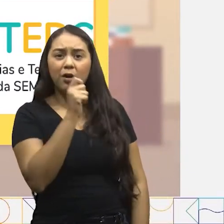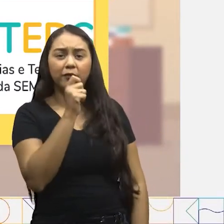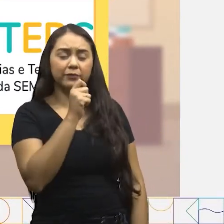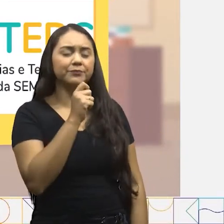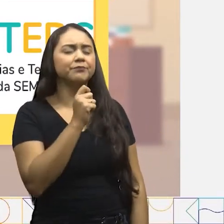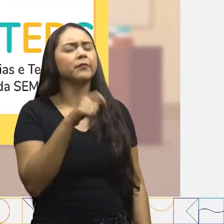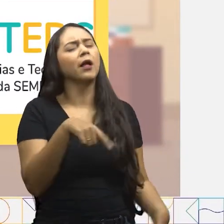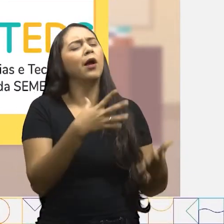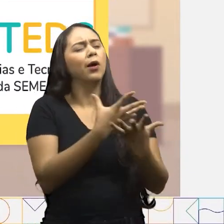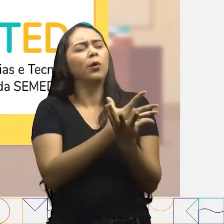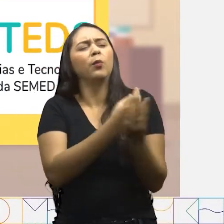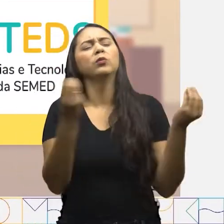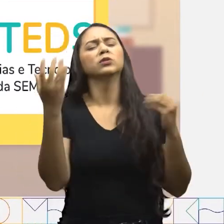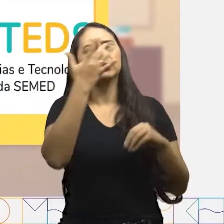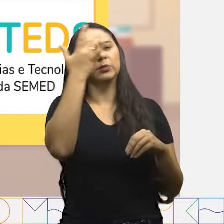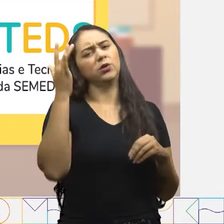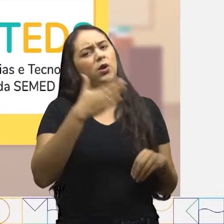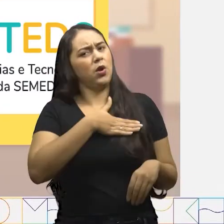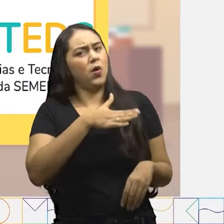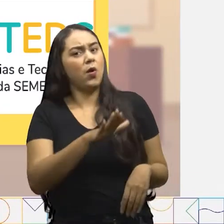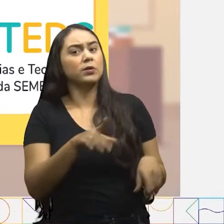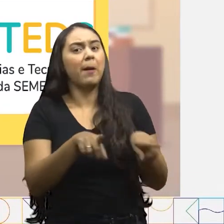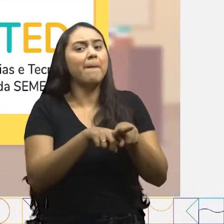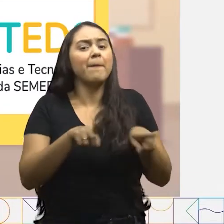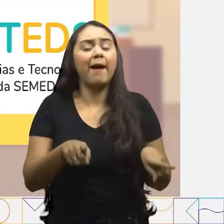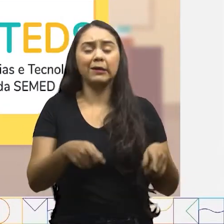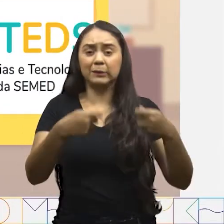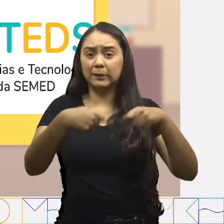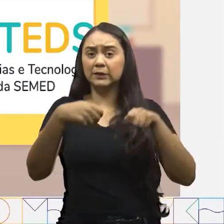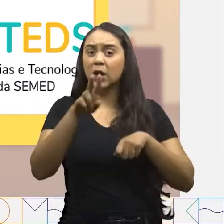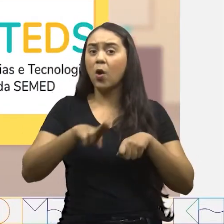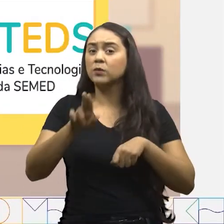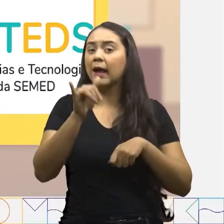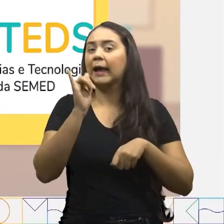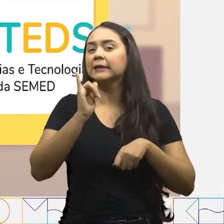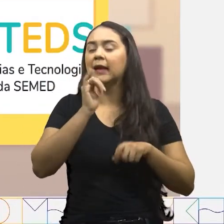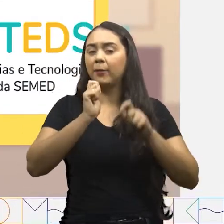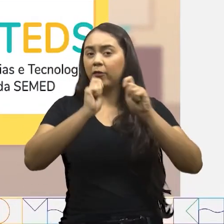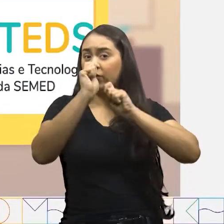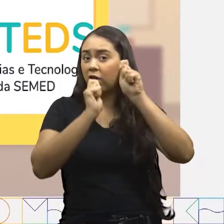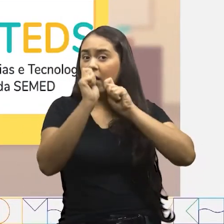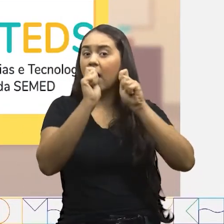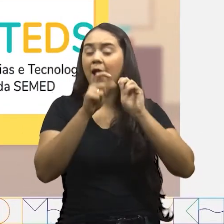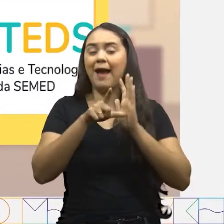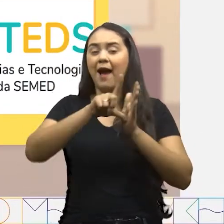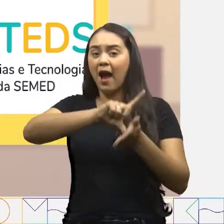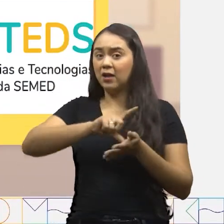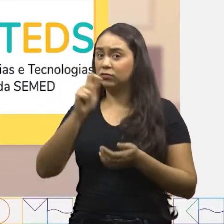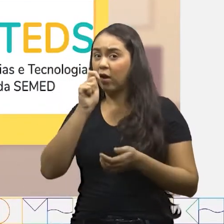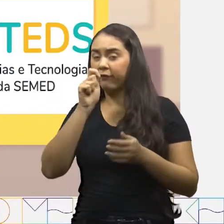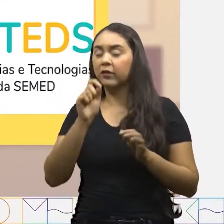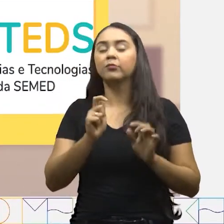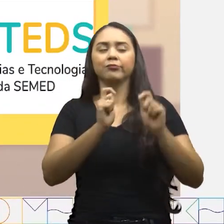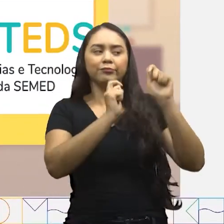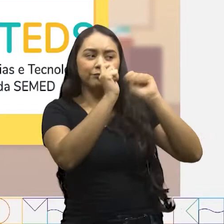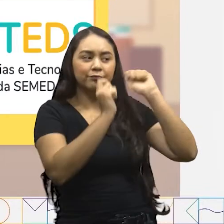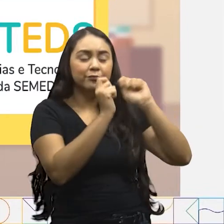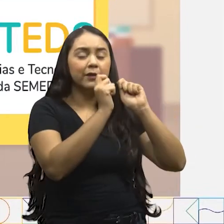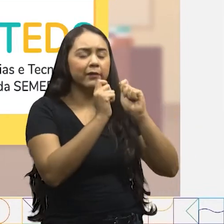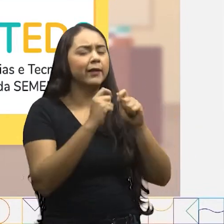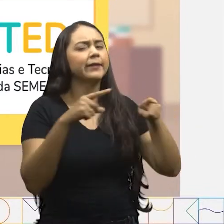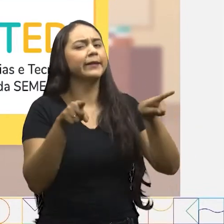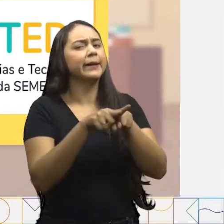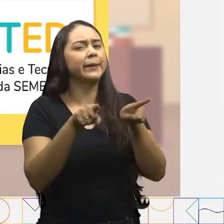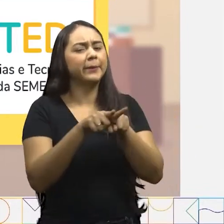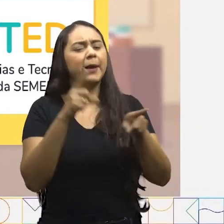Muitas pessoas não gostam, mas devemos usar o fio dental antes de escovar os dentes, claro! Eu descobri